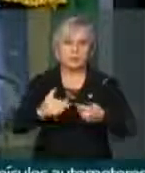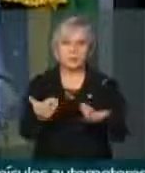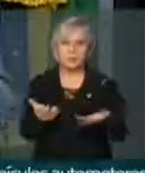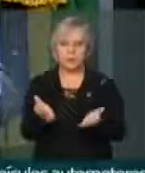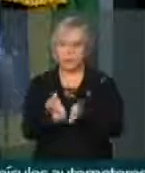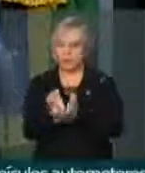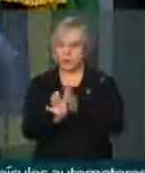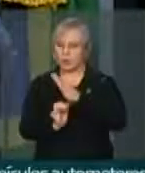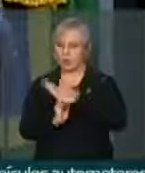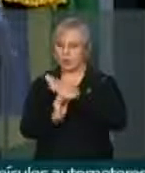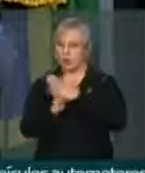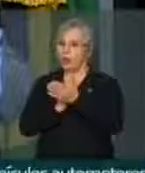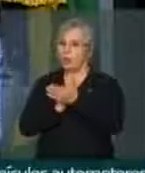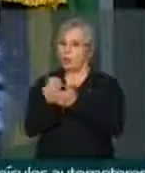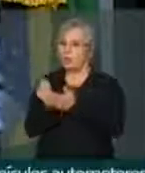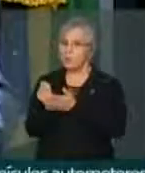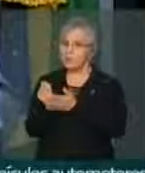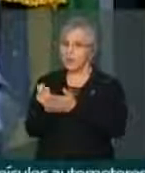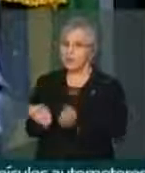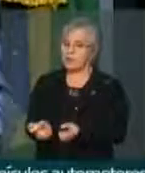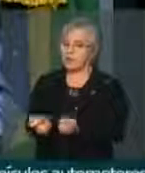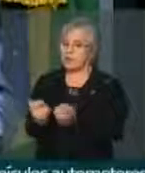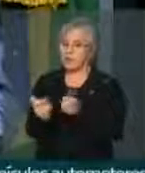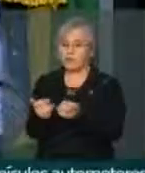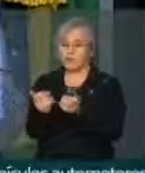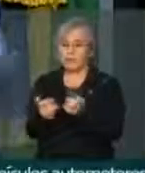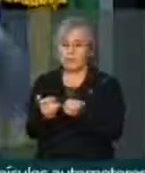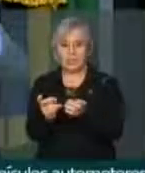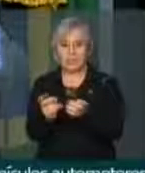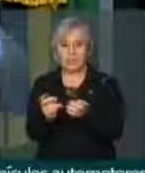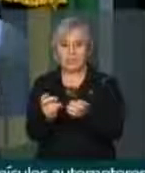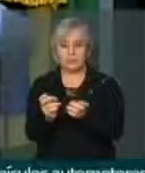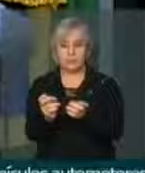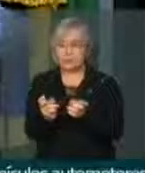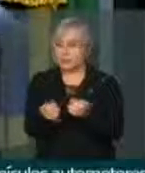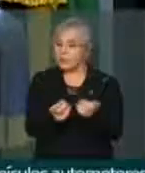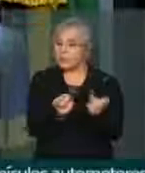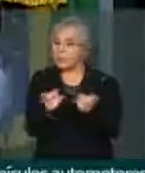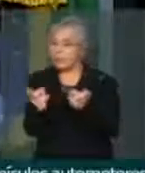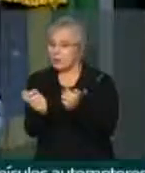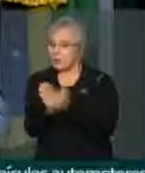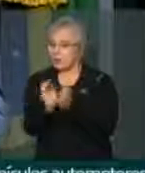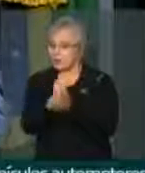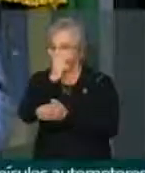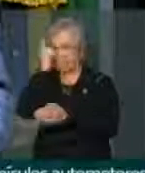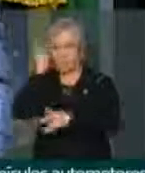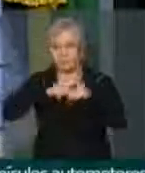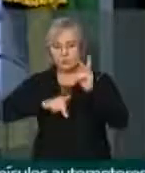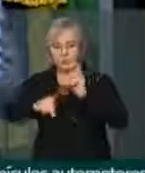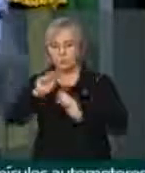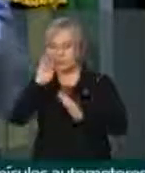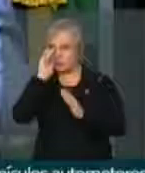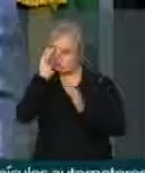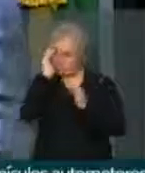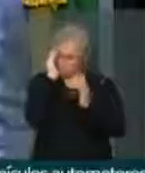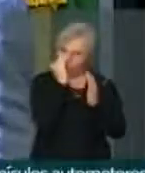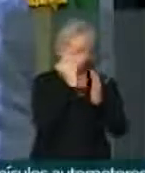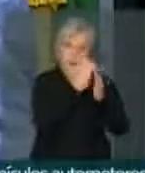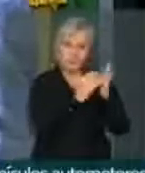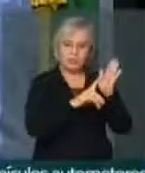começaram a vender no Câmbio Negro e o cidadão, para cumprir a lei, correu